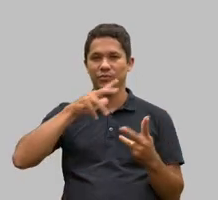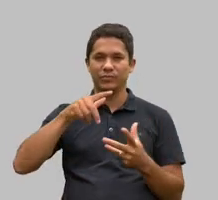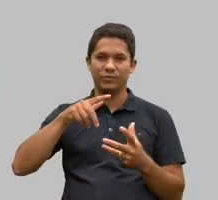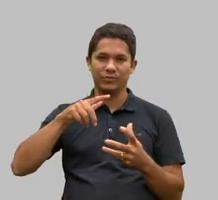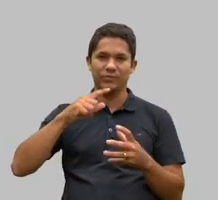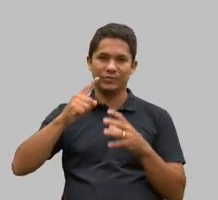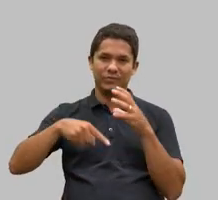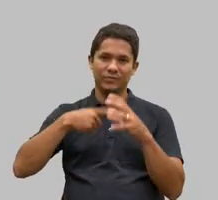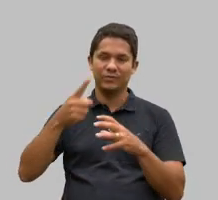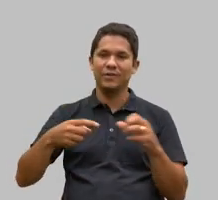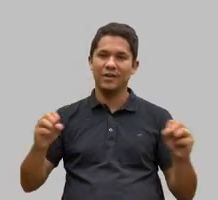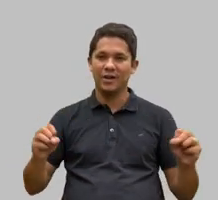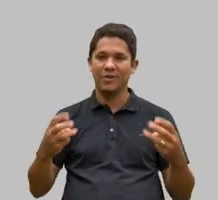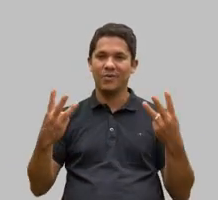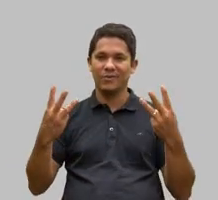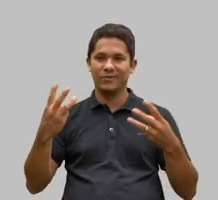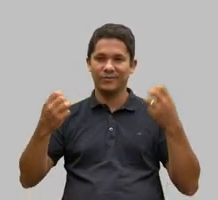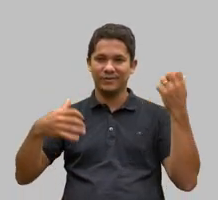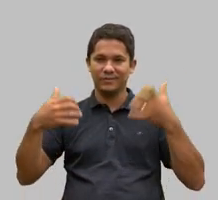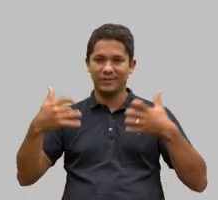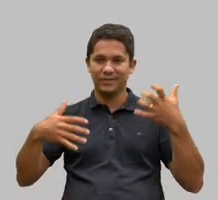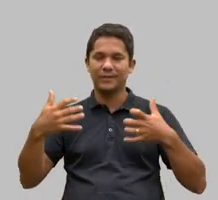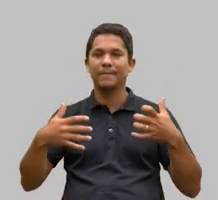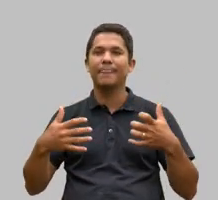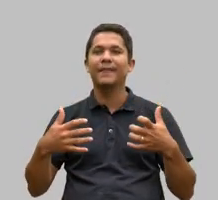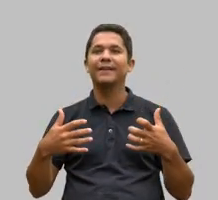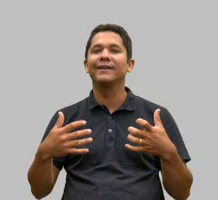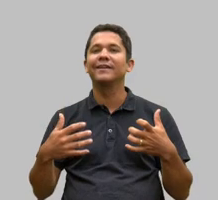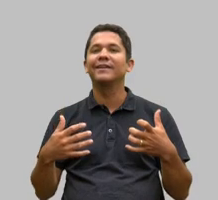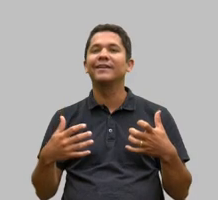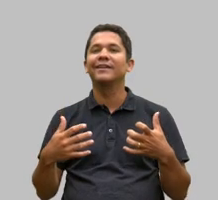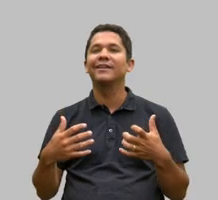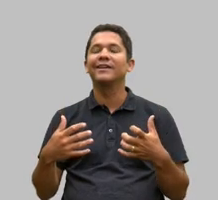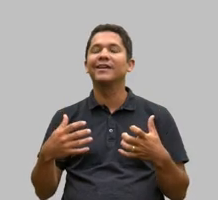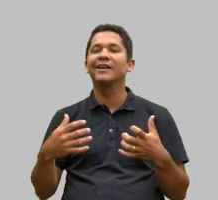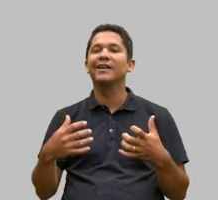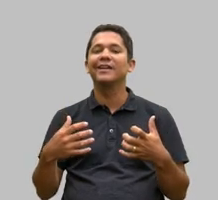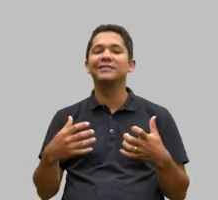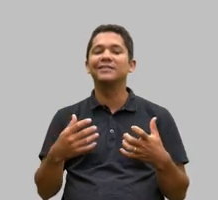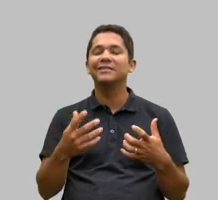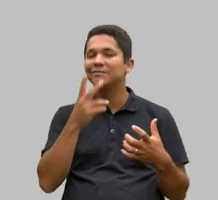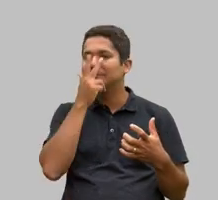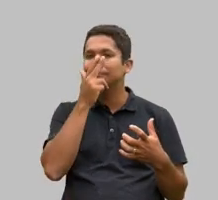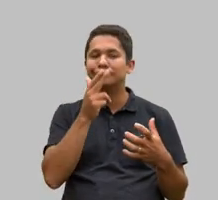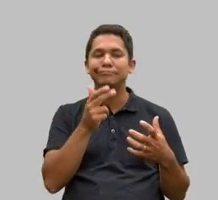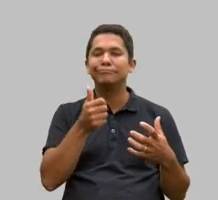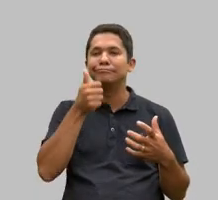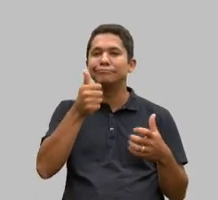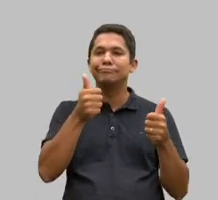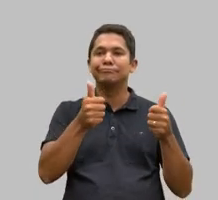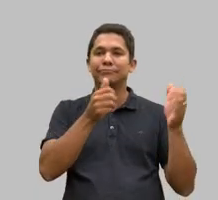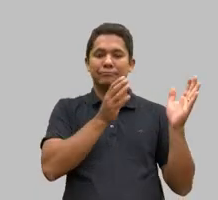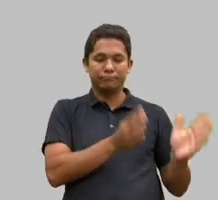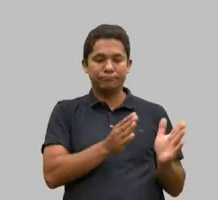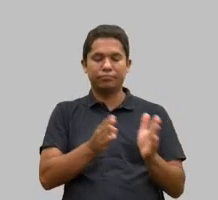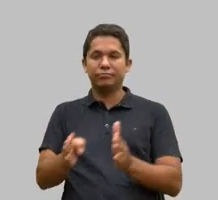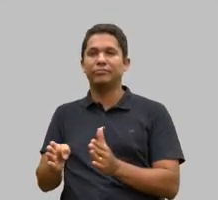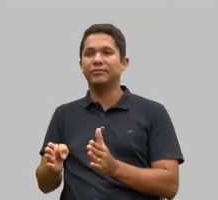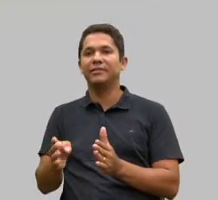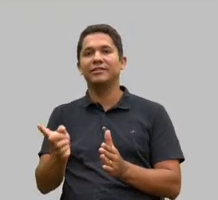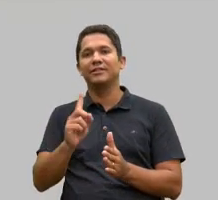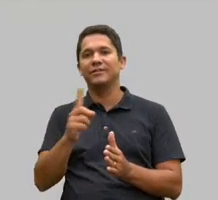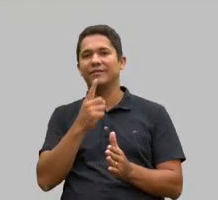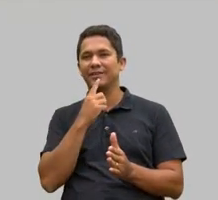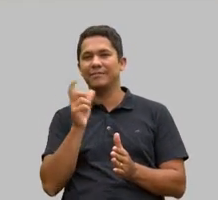dizem sobre isso, é subutilizado no quesito governança. E aqui a palavra governança com voluntariado é muito feliz.